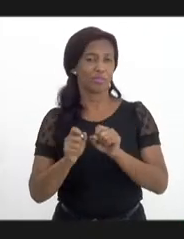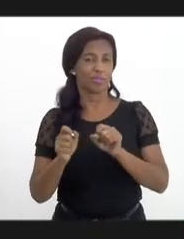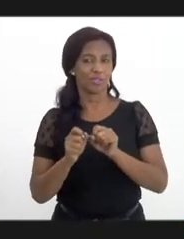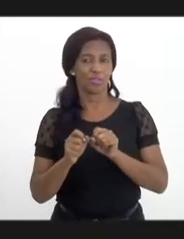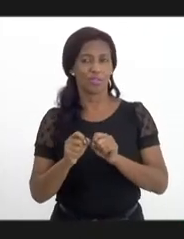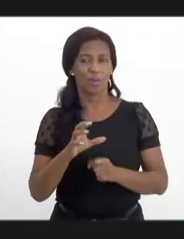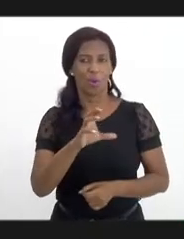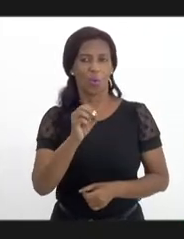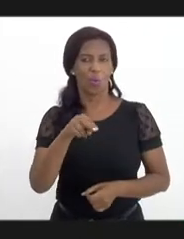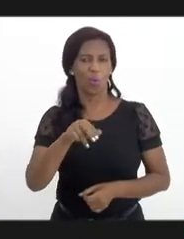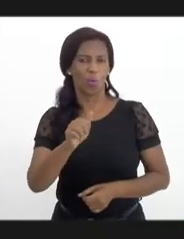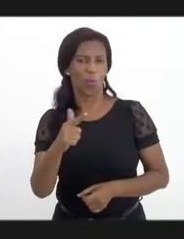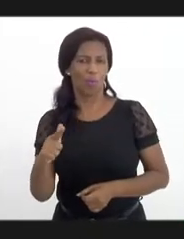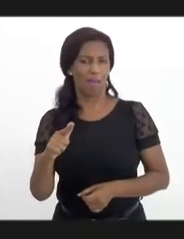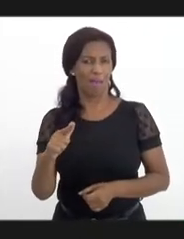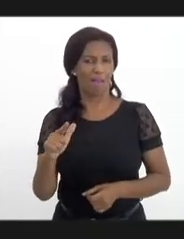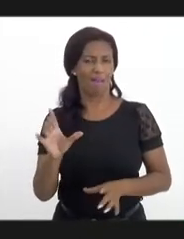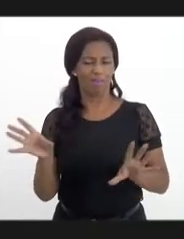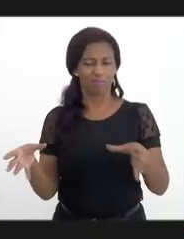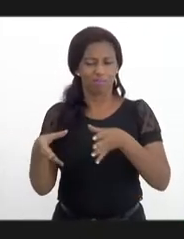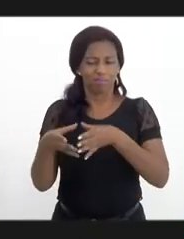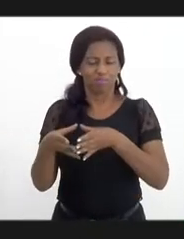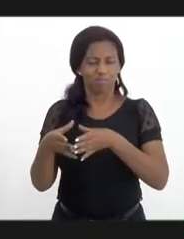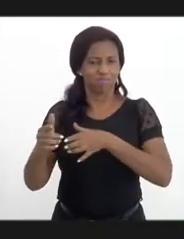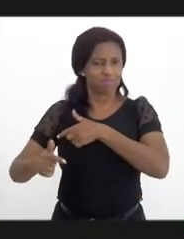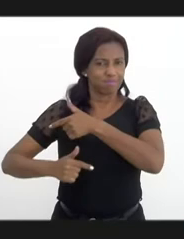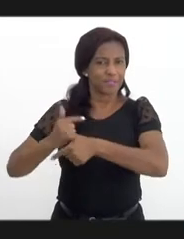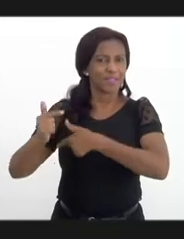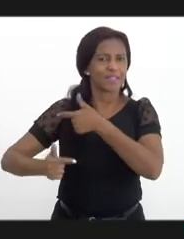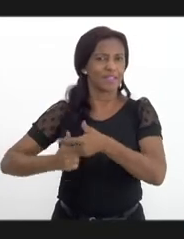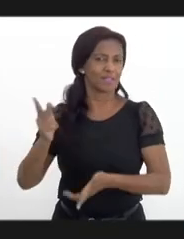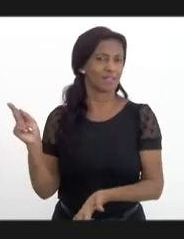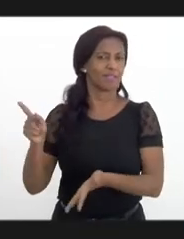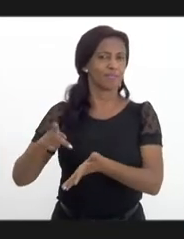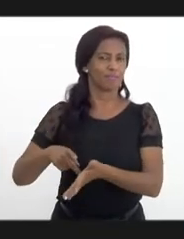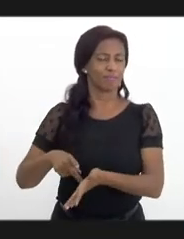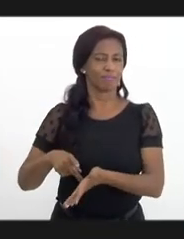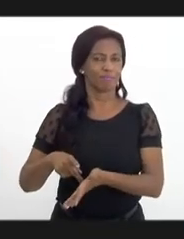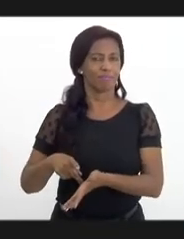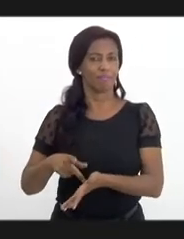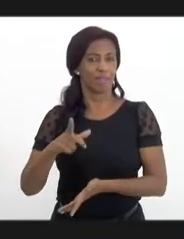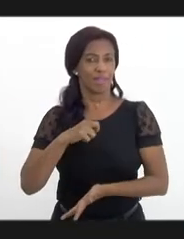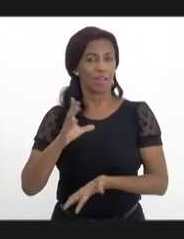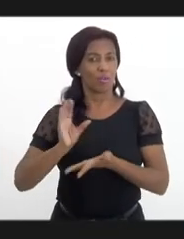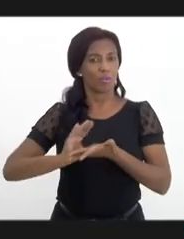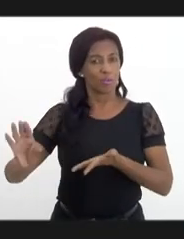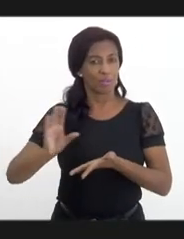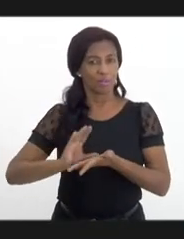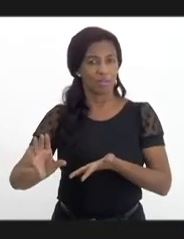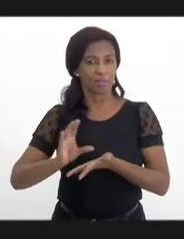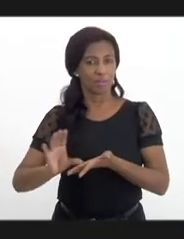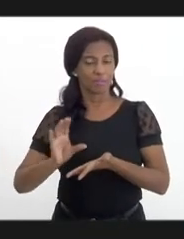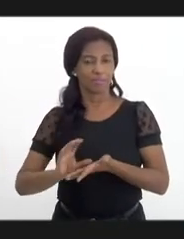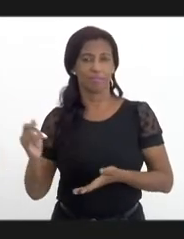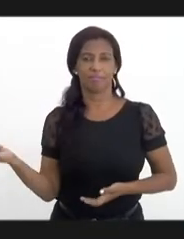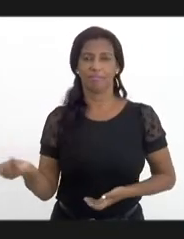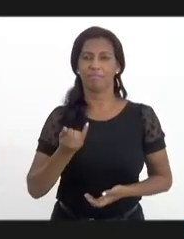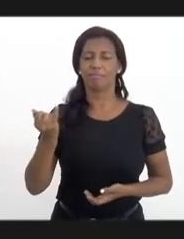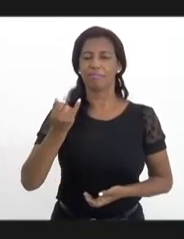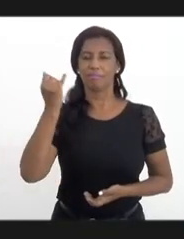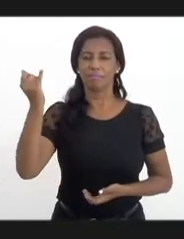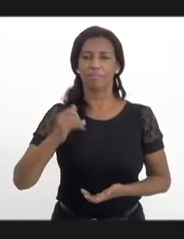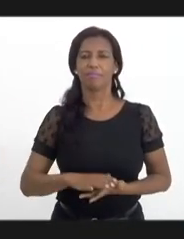Conselho Municipal de Drogas funcionar de fato. E há um investimento importante